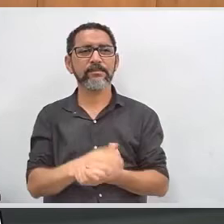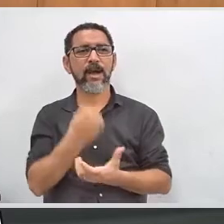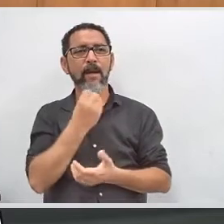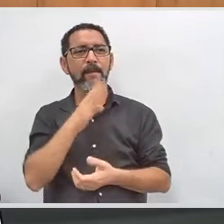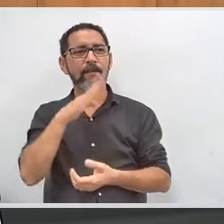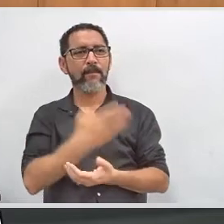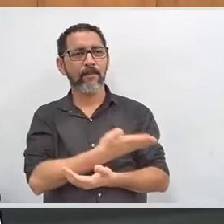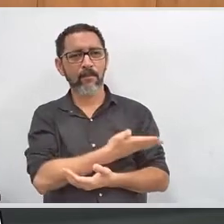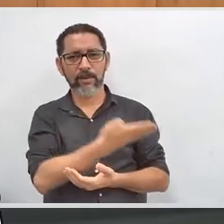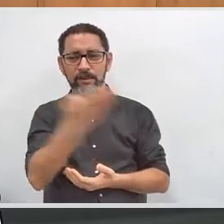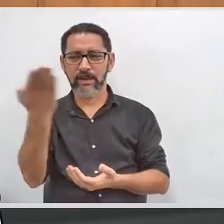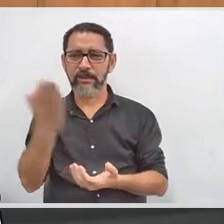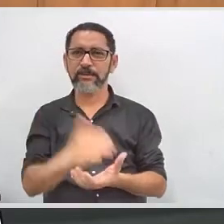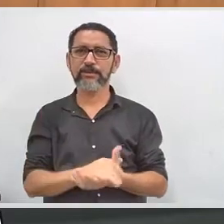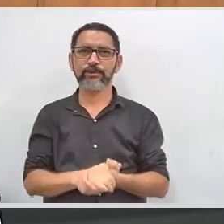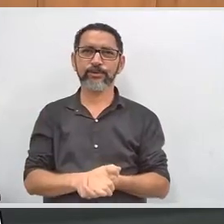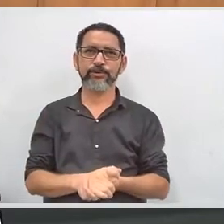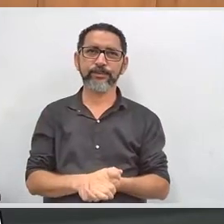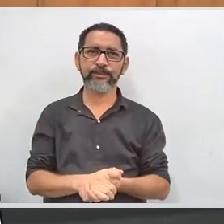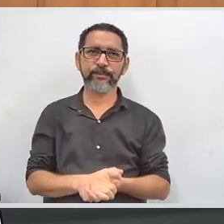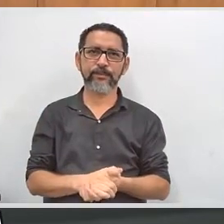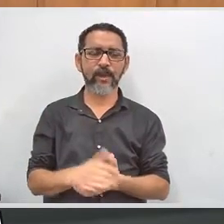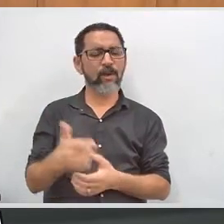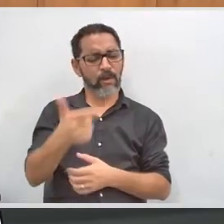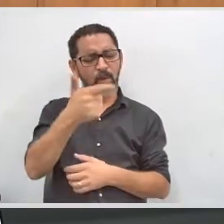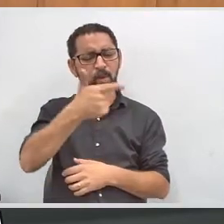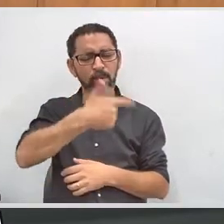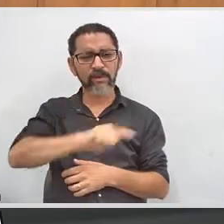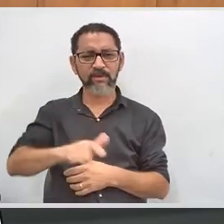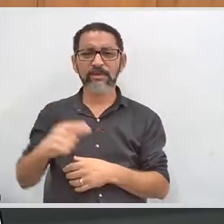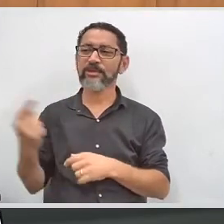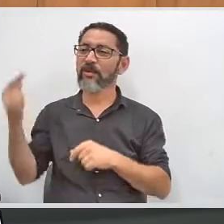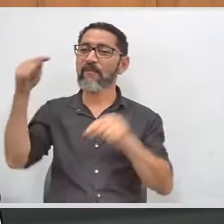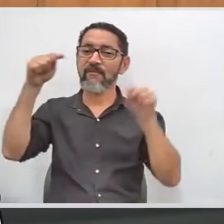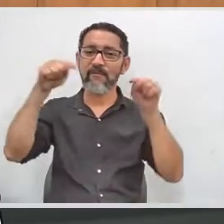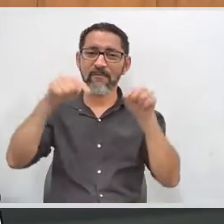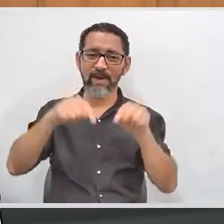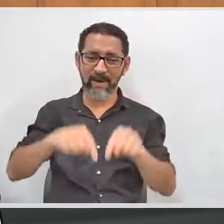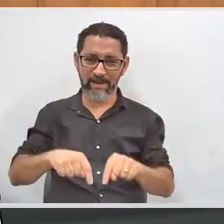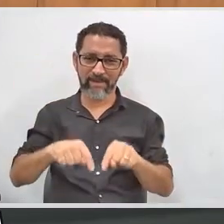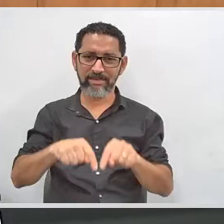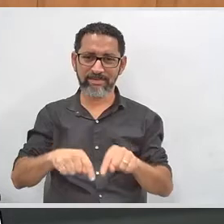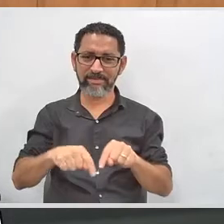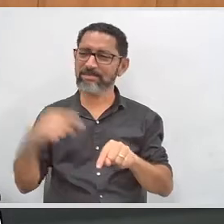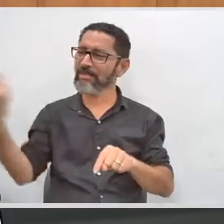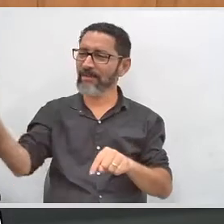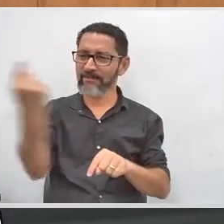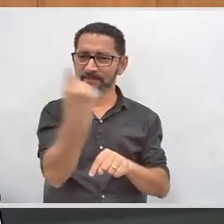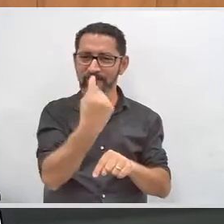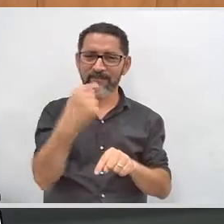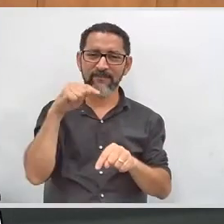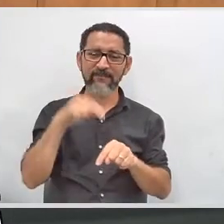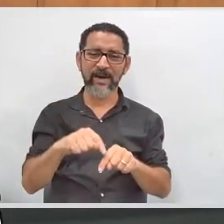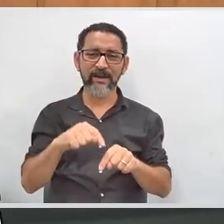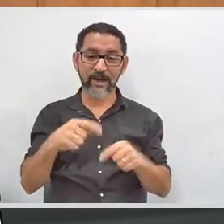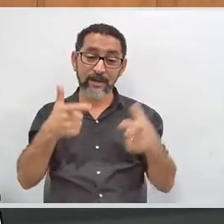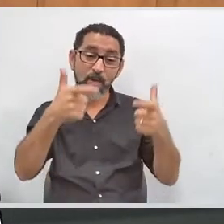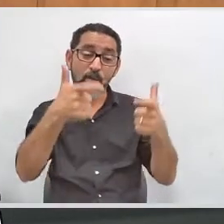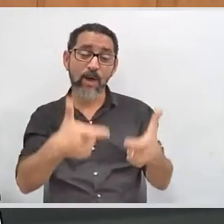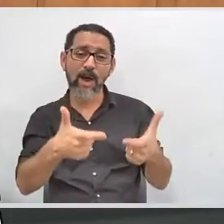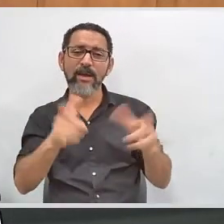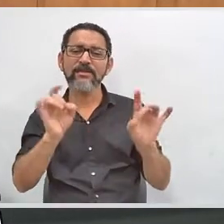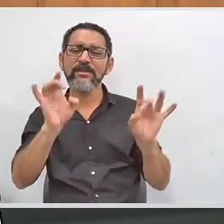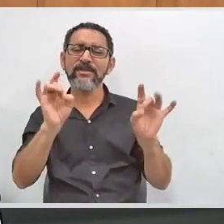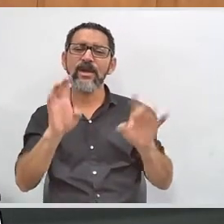Boa tarde a todas e todos. Mais uma vez, a gente vem para cá, é para o lugar do